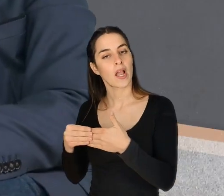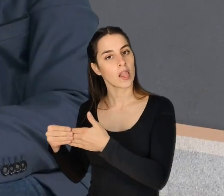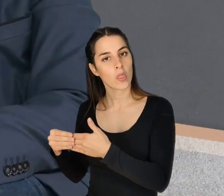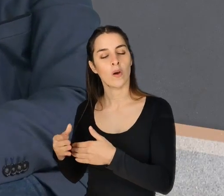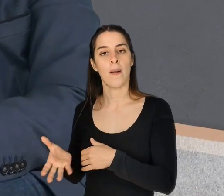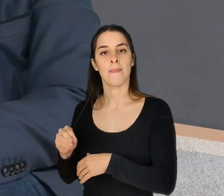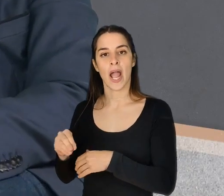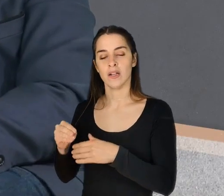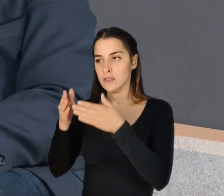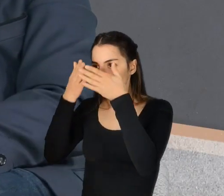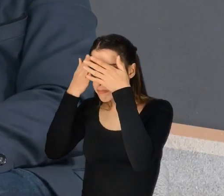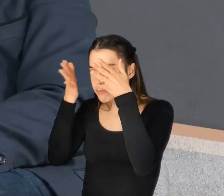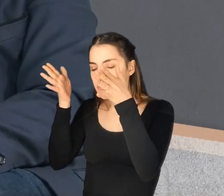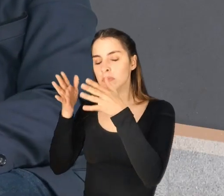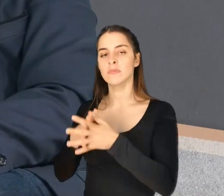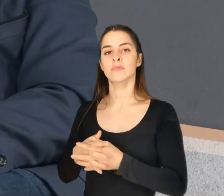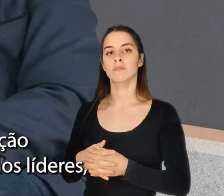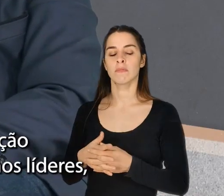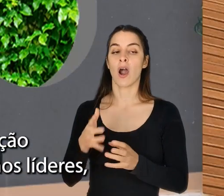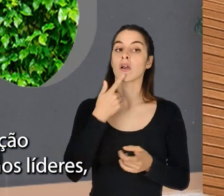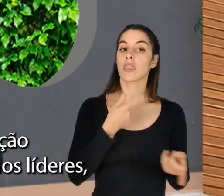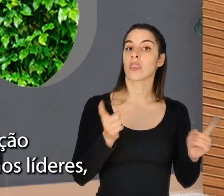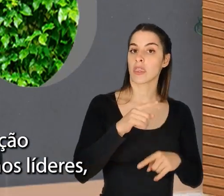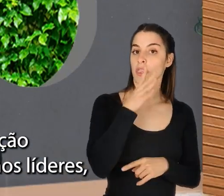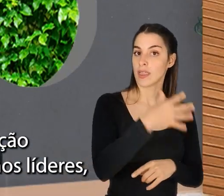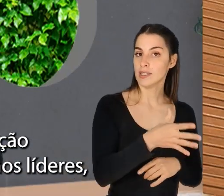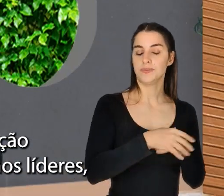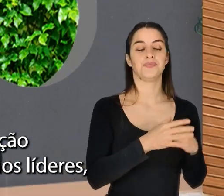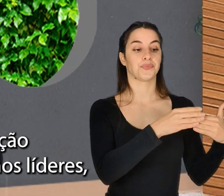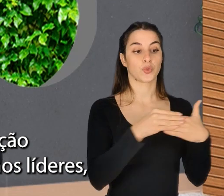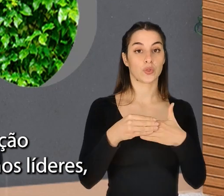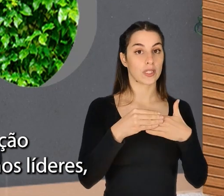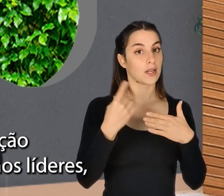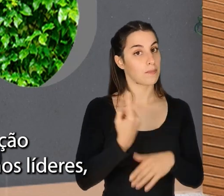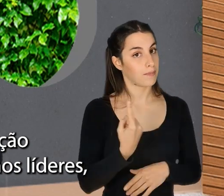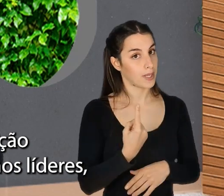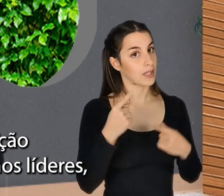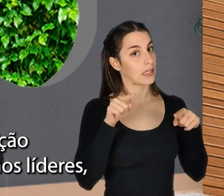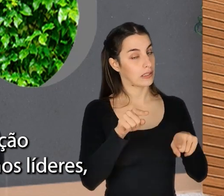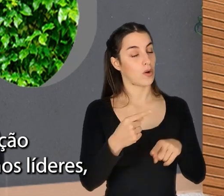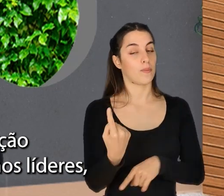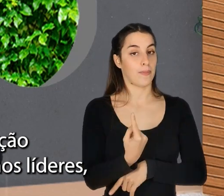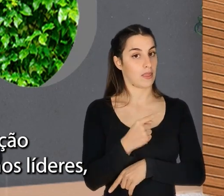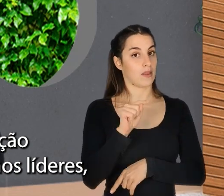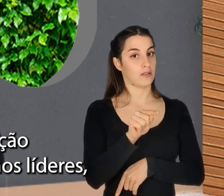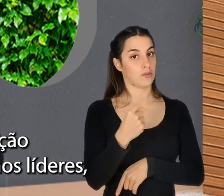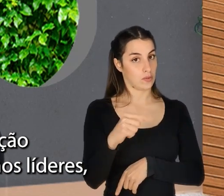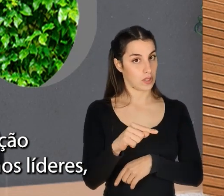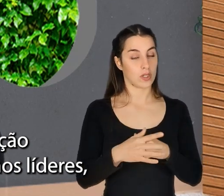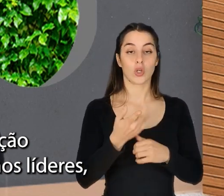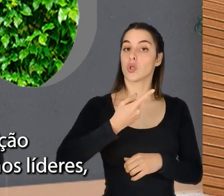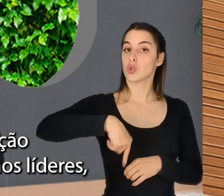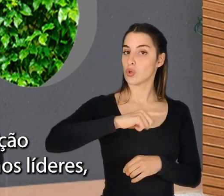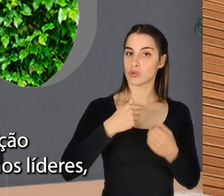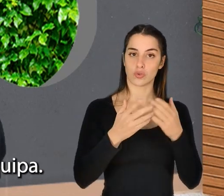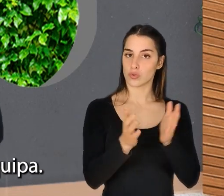open mind, se quiseres? Mais uma vez, o líder tem essa obrigação e temos que nos lembrar que